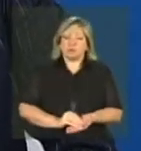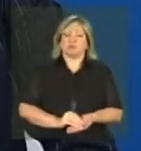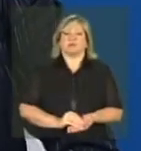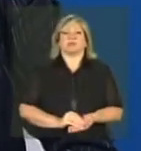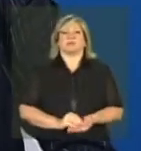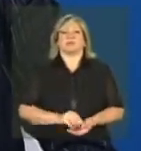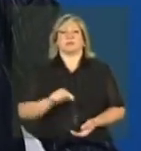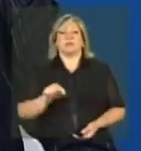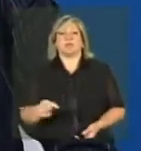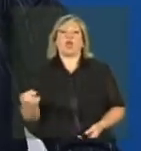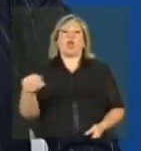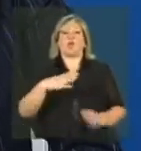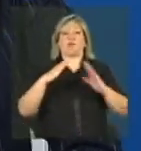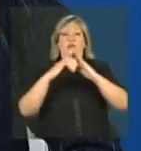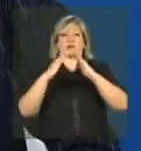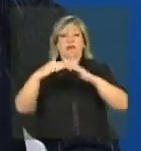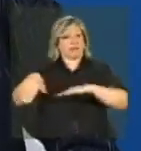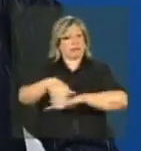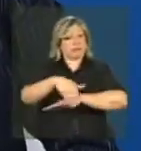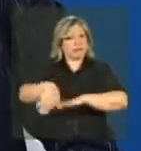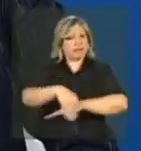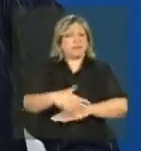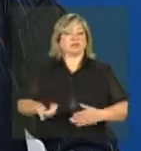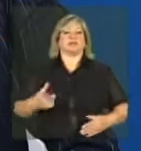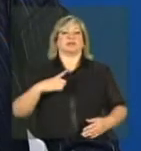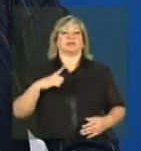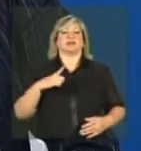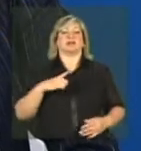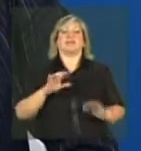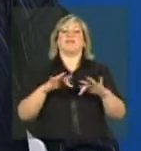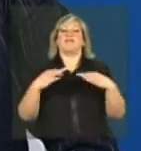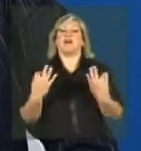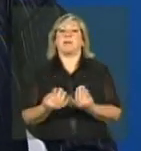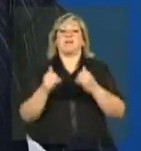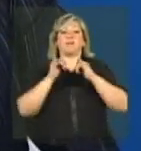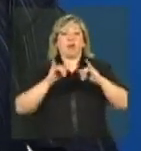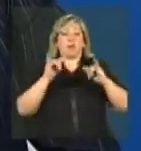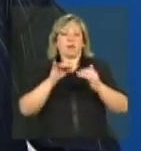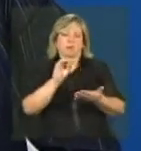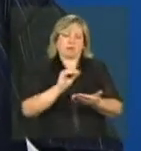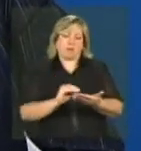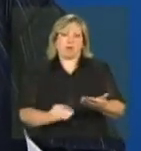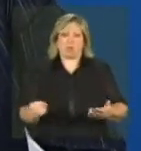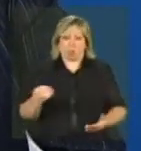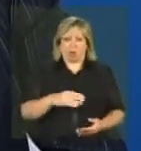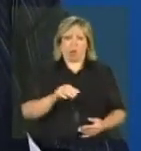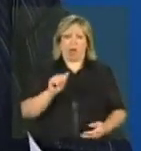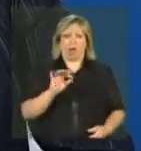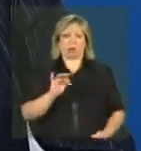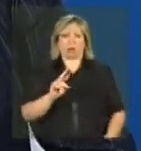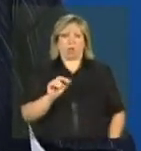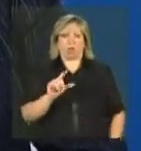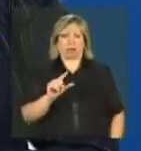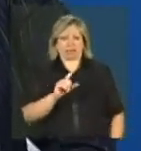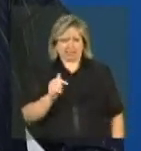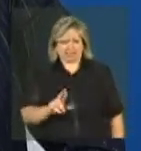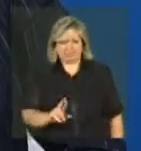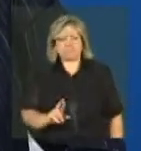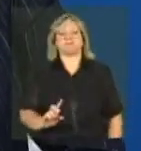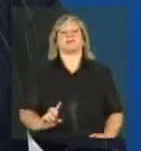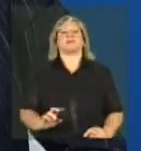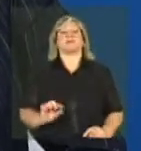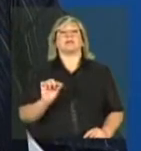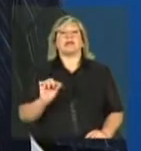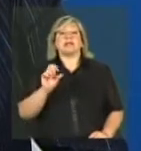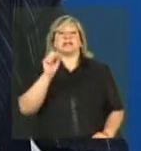no cadastro único o novo endereço da família, enfim, atualizadas as informações do cadastro. Em casos de percepção de que há violência